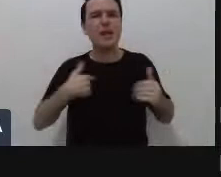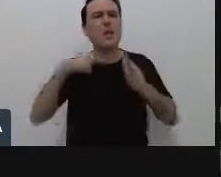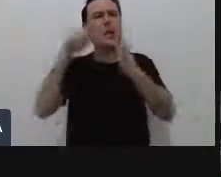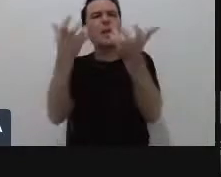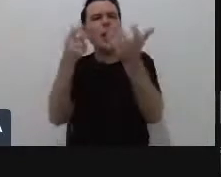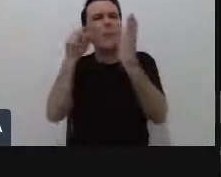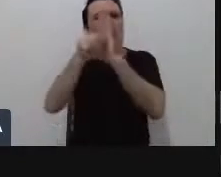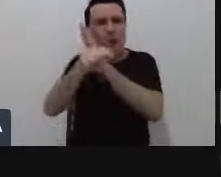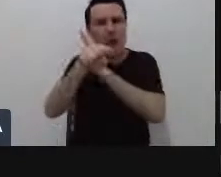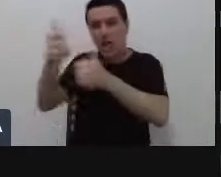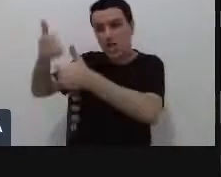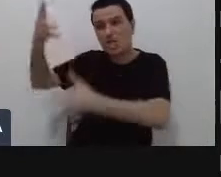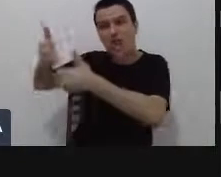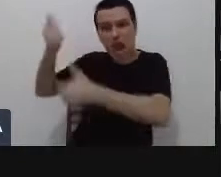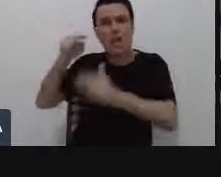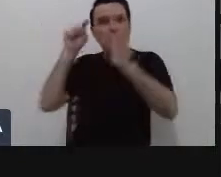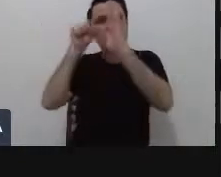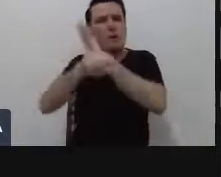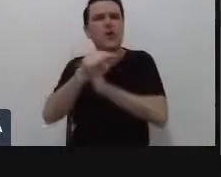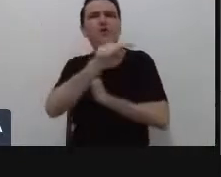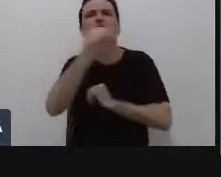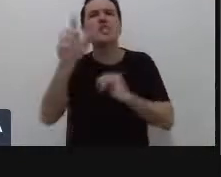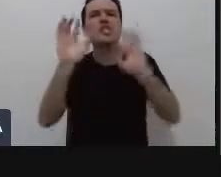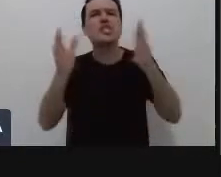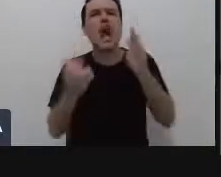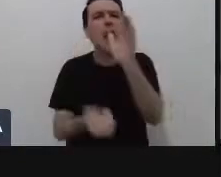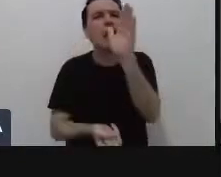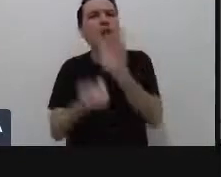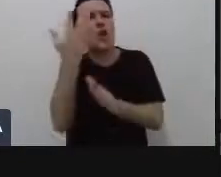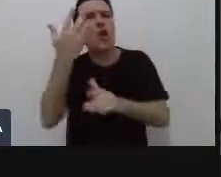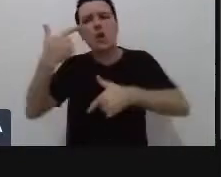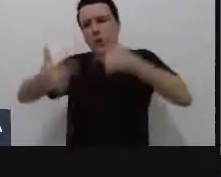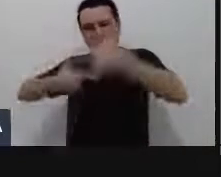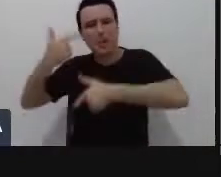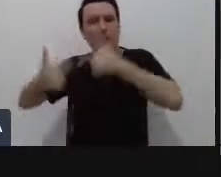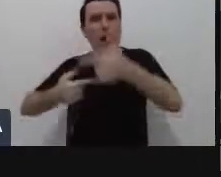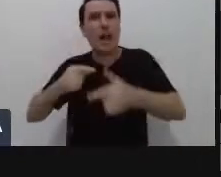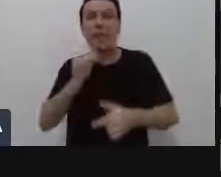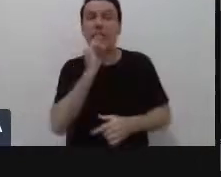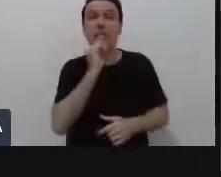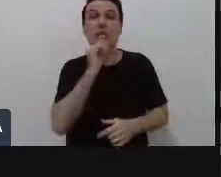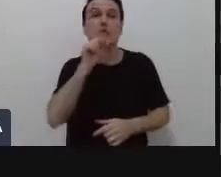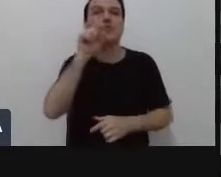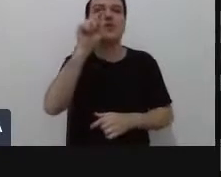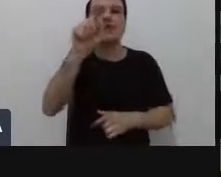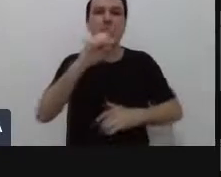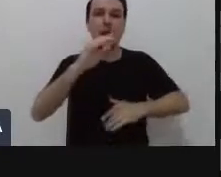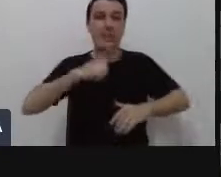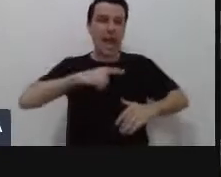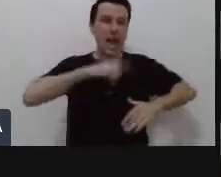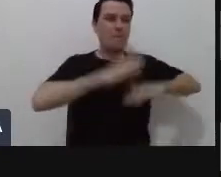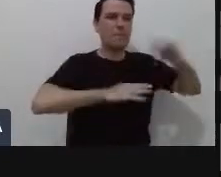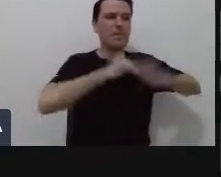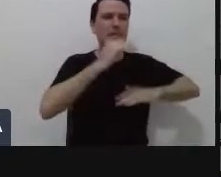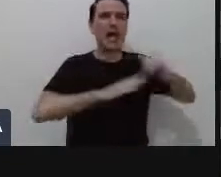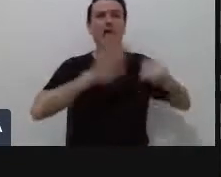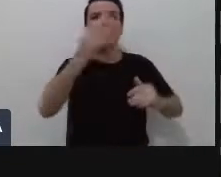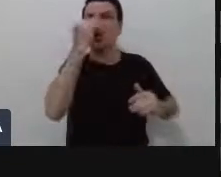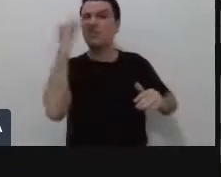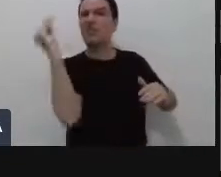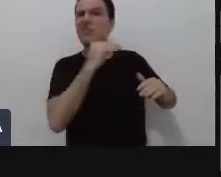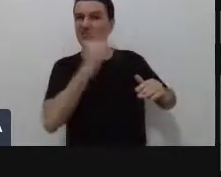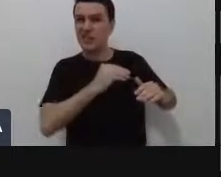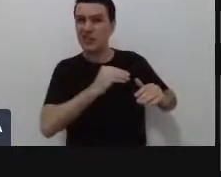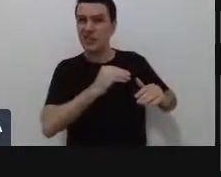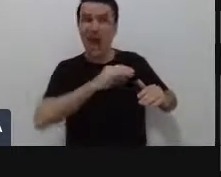já criou alguma coisa no trabalho a partir de um talento que estava sendo deixado de lado? Se vocês